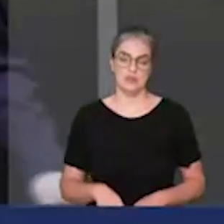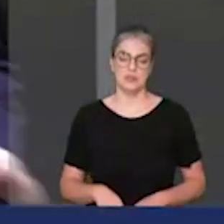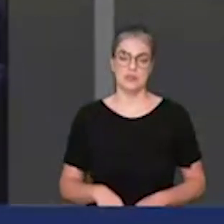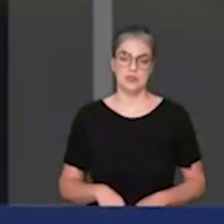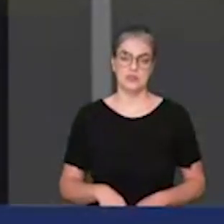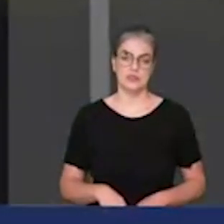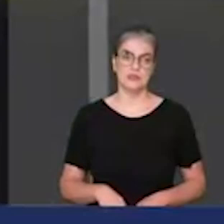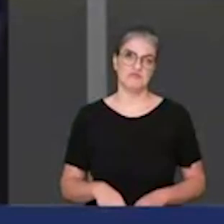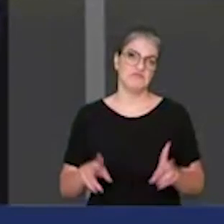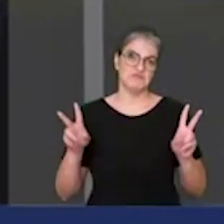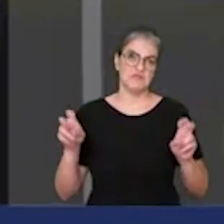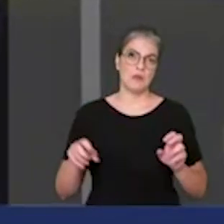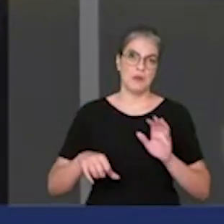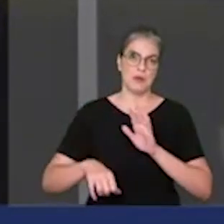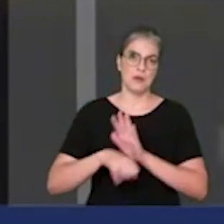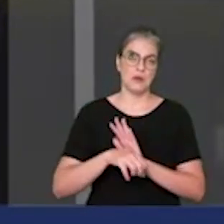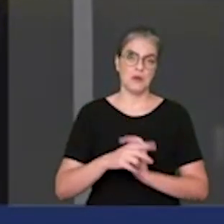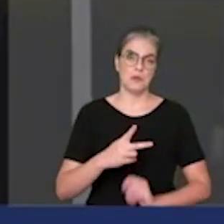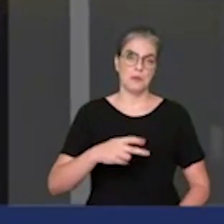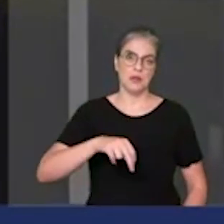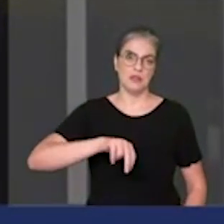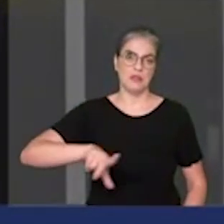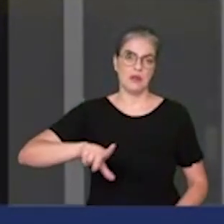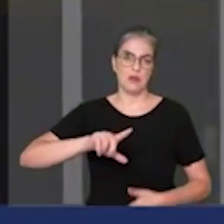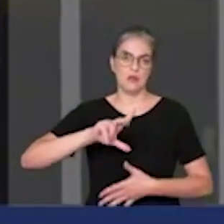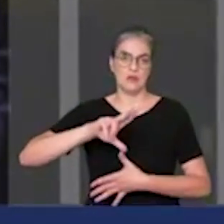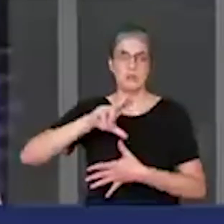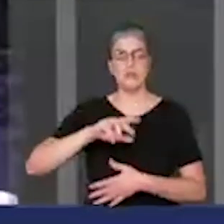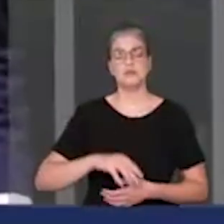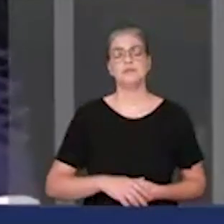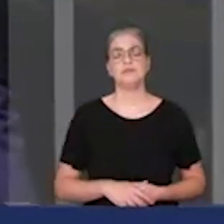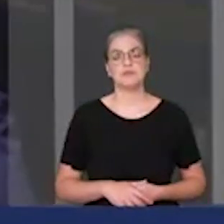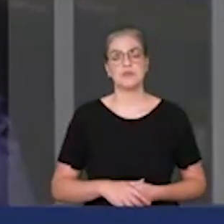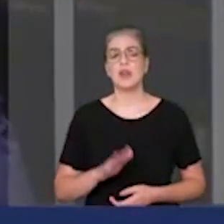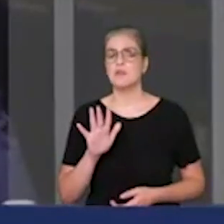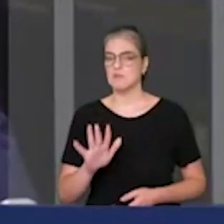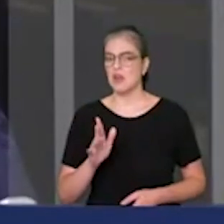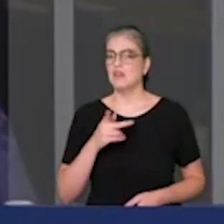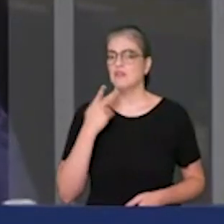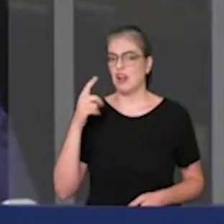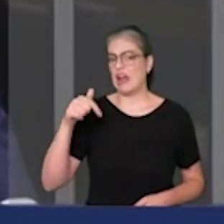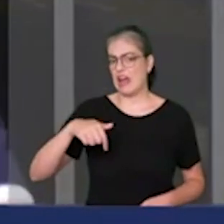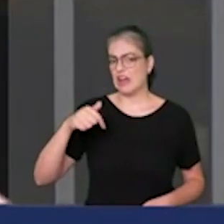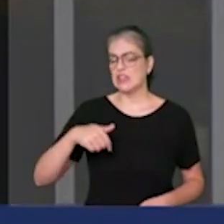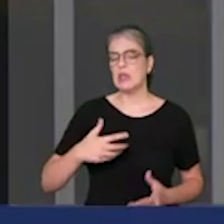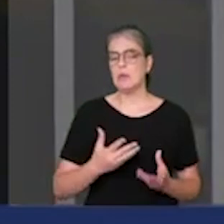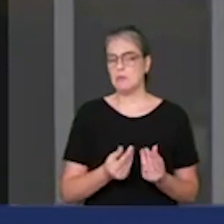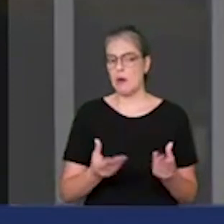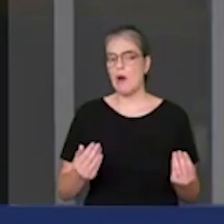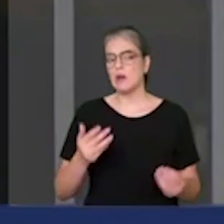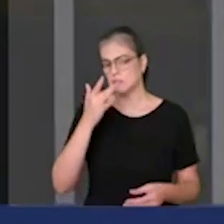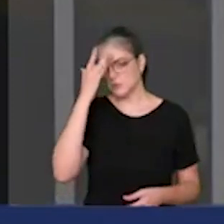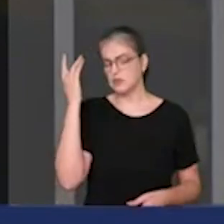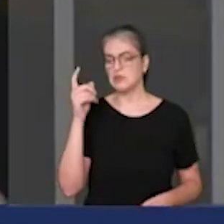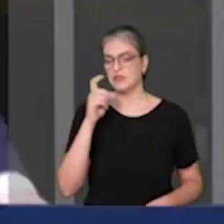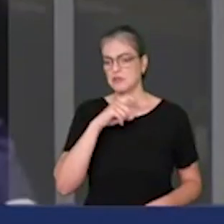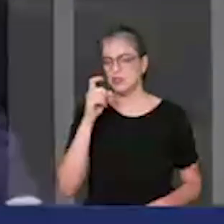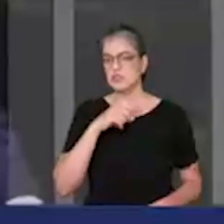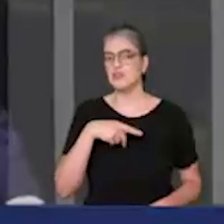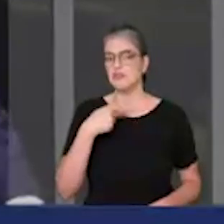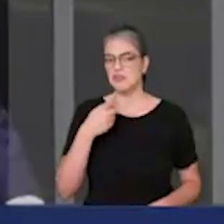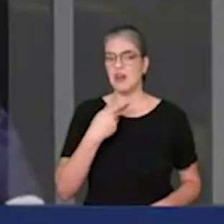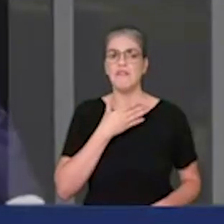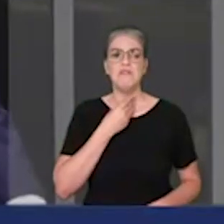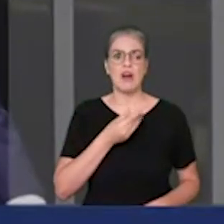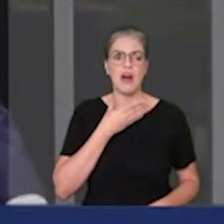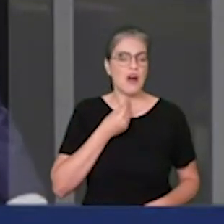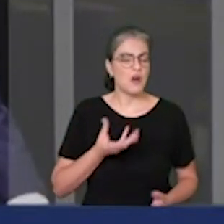as informações que muitas vezes são disseminadas aqui são completamente falsas. Em relação, por exemplo, ao que foi